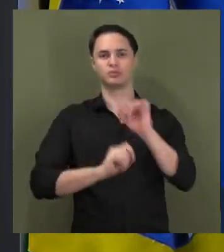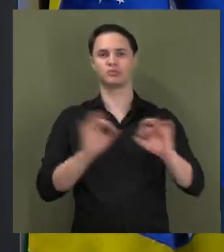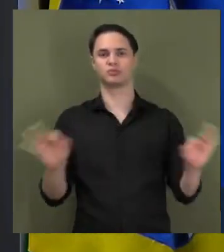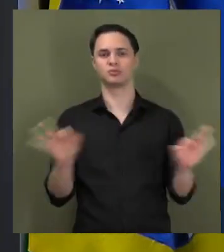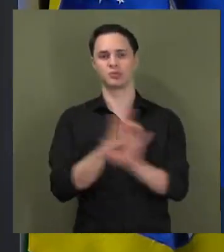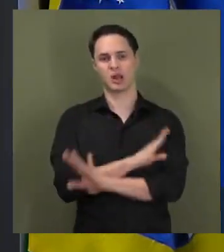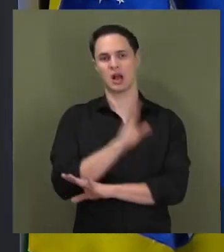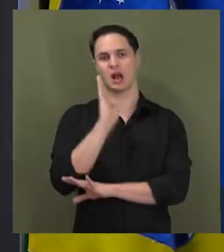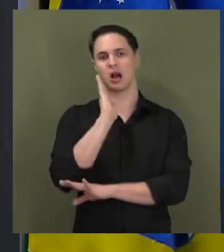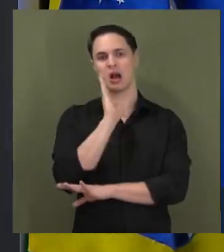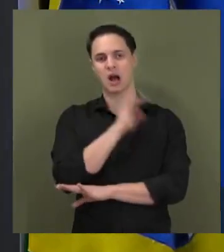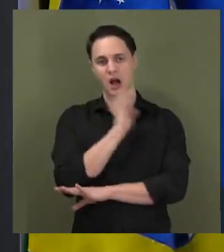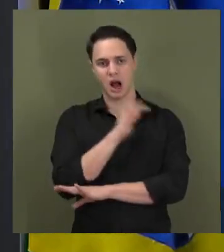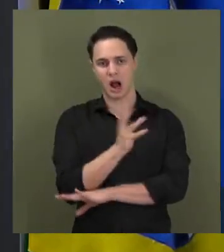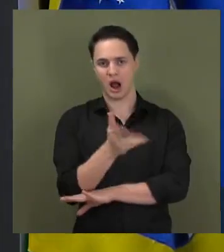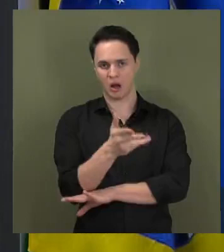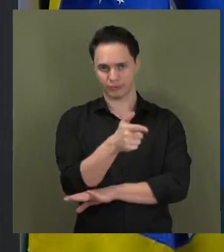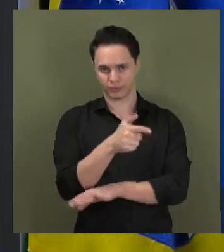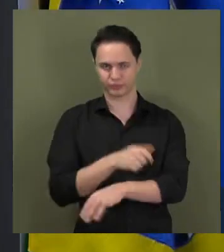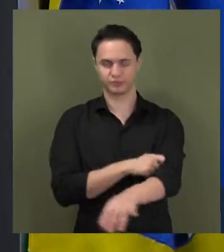rápida do negócio.